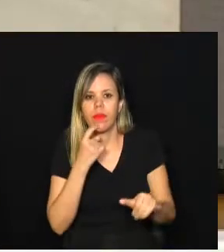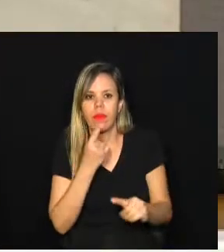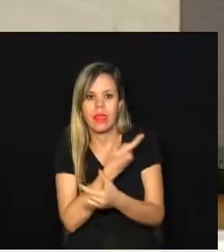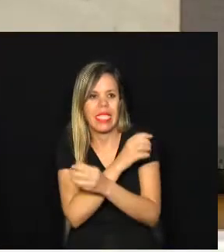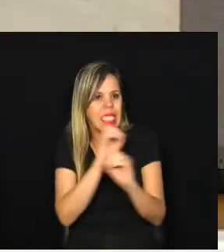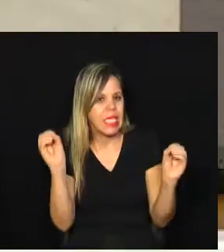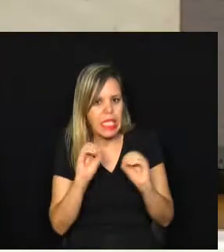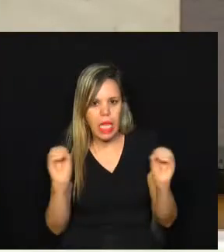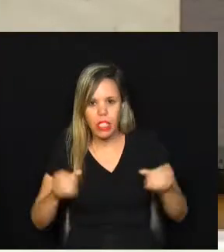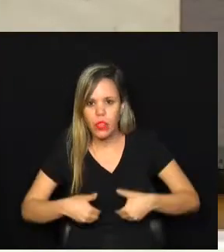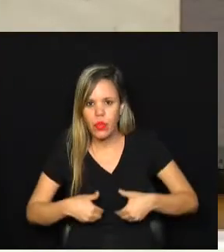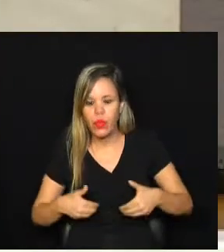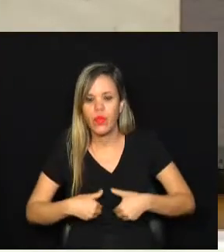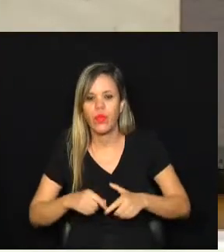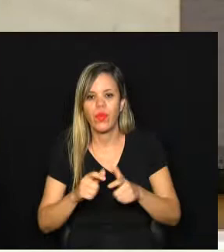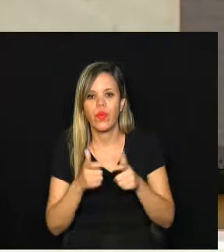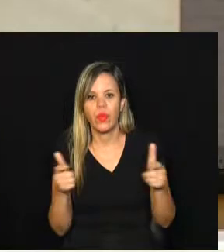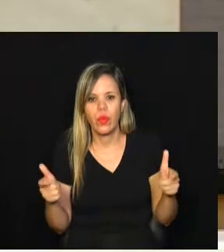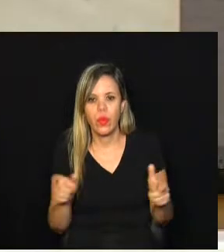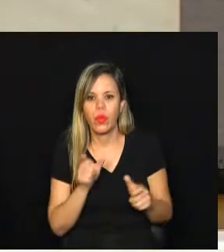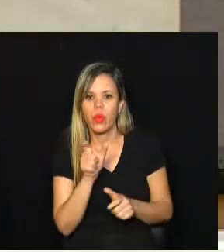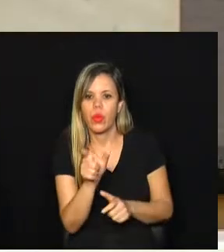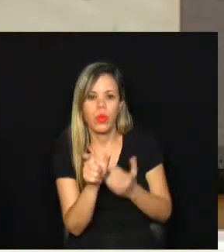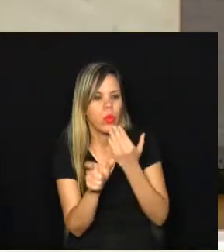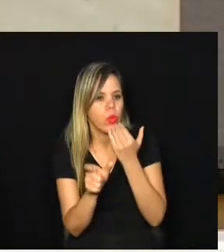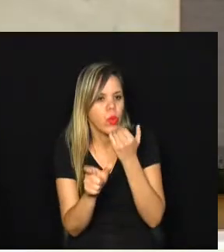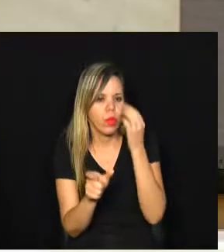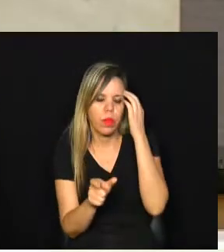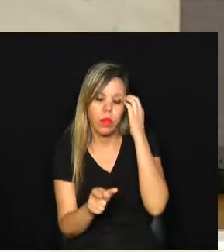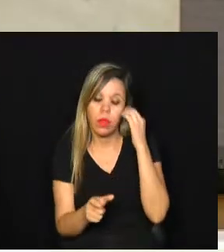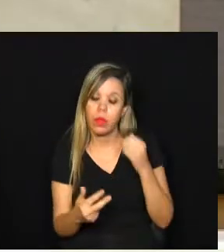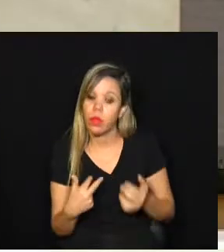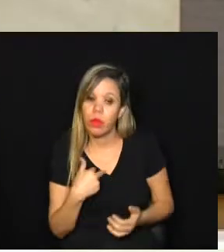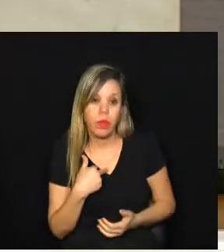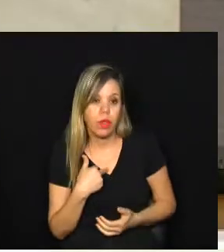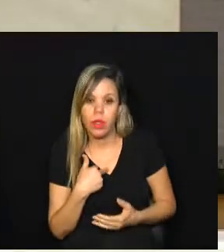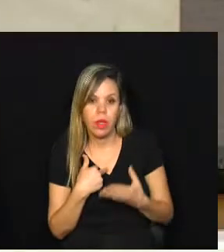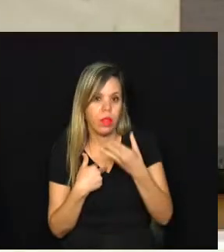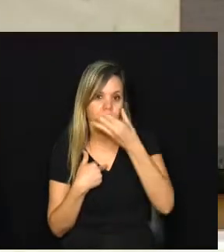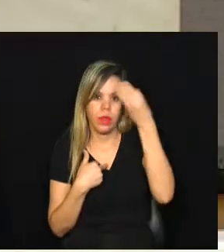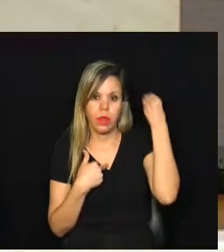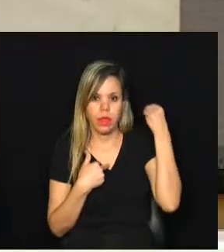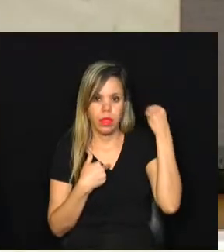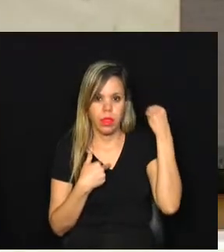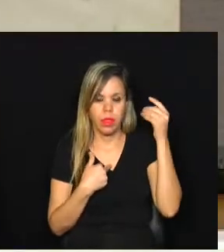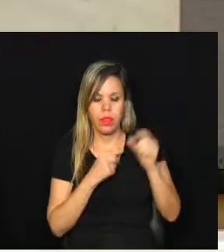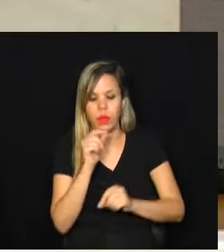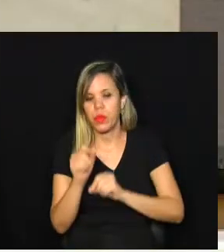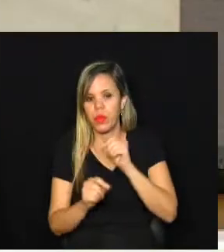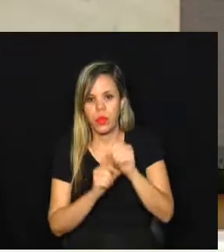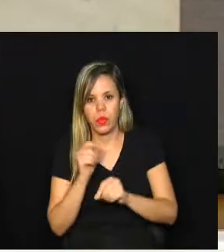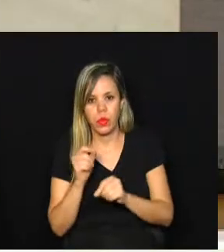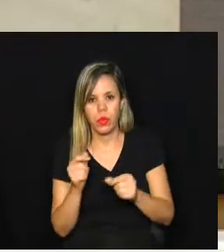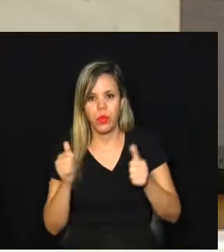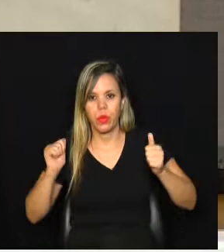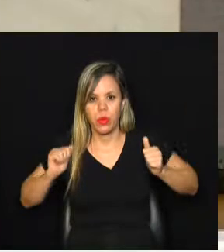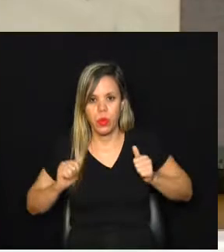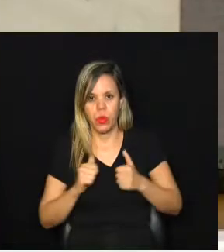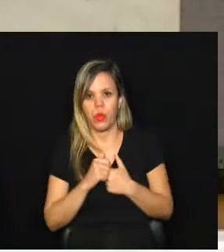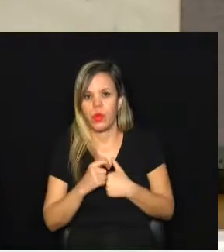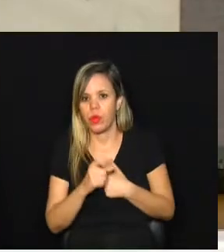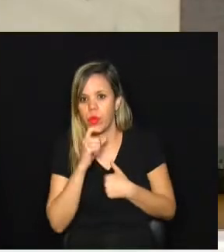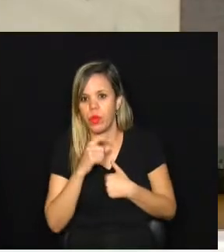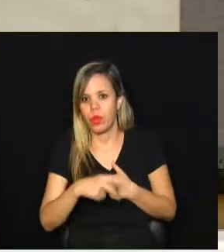Fome, tem ampliou o cartão Nutrir, mas não podemos também esquecer de agasalhar as pessoas